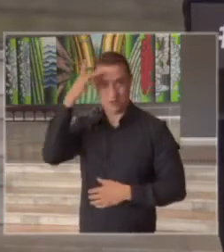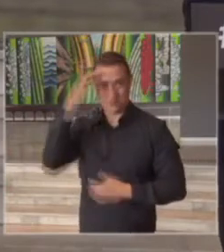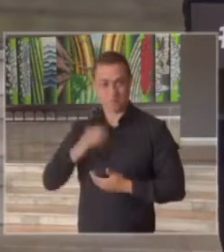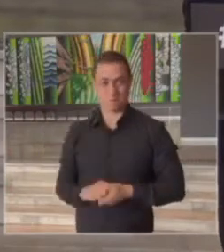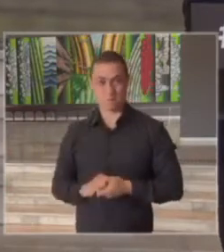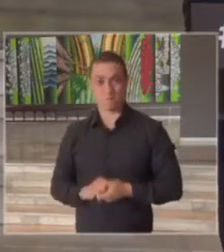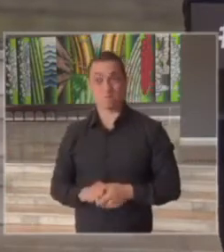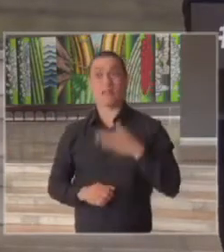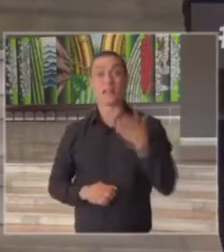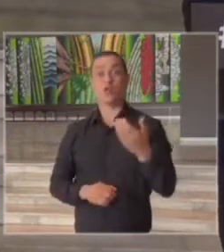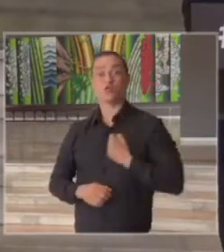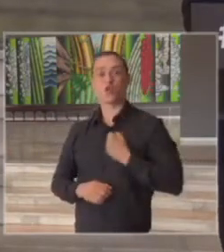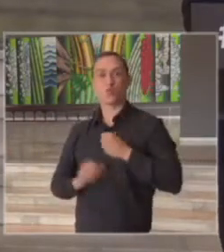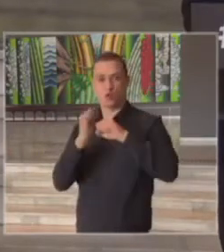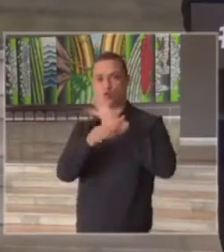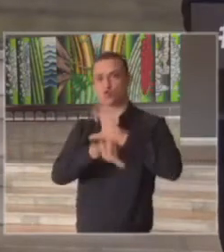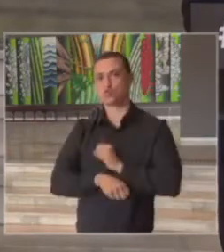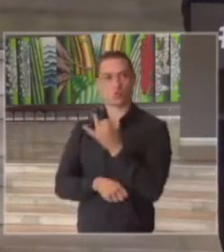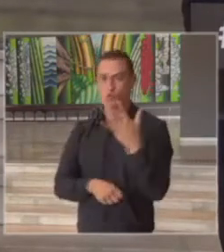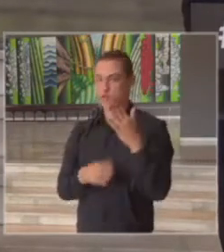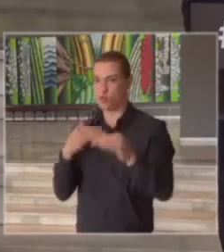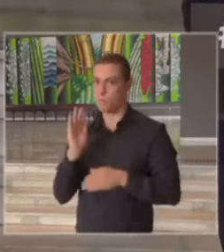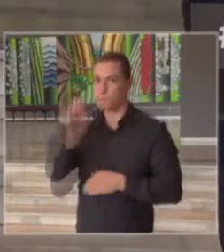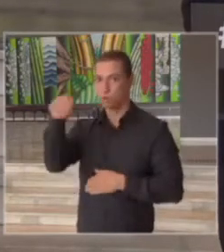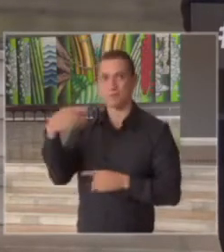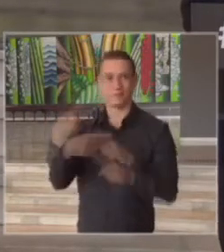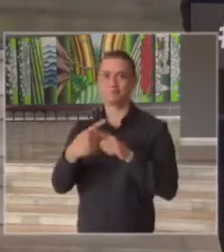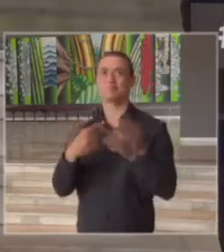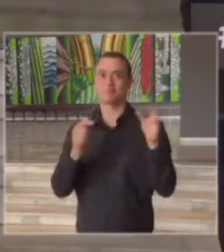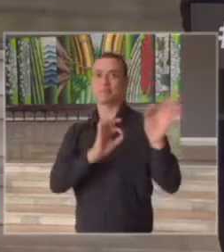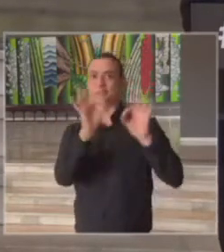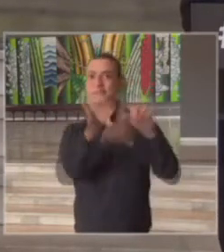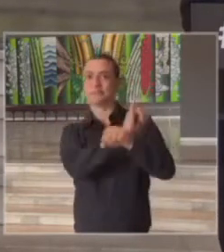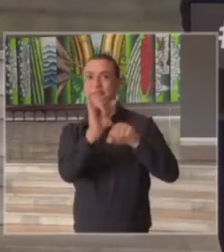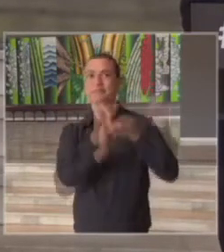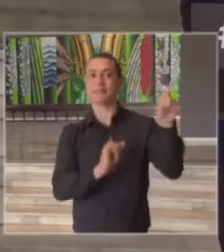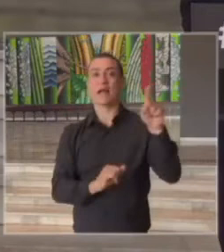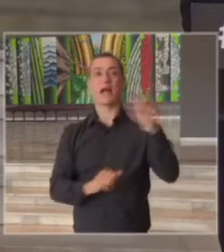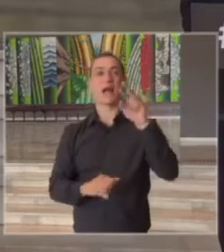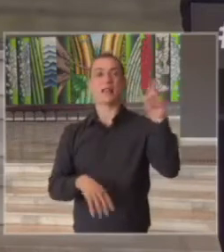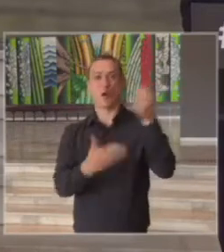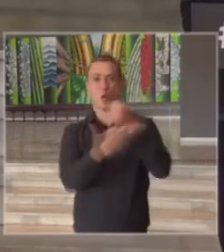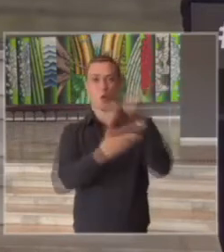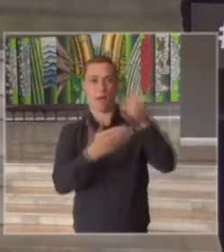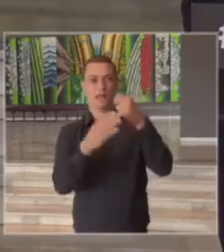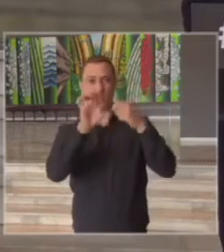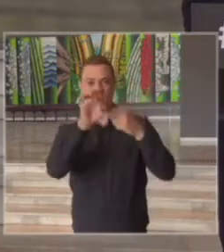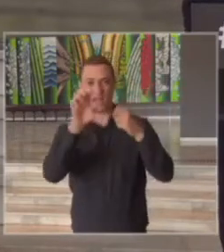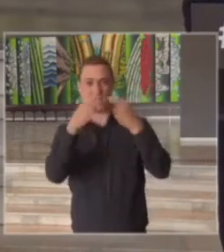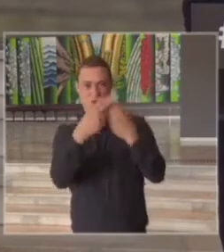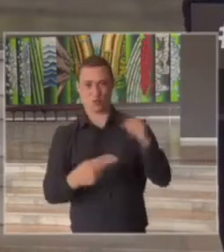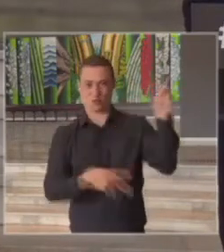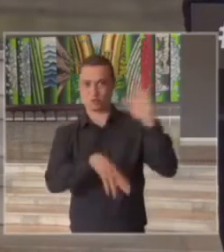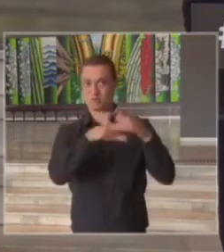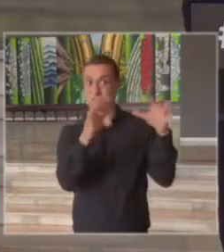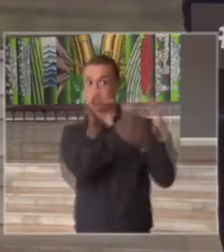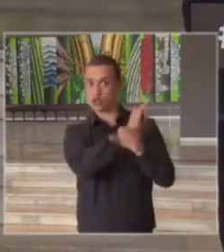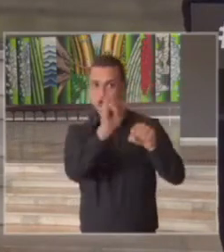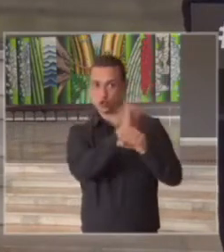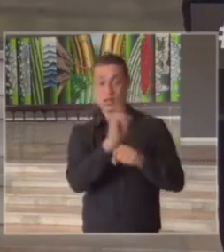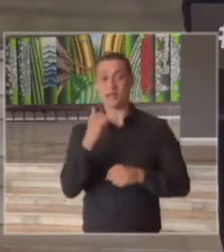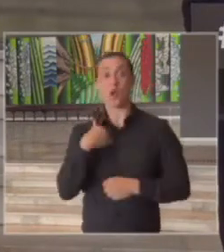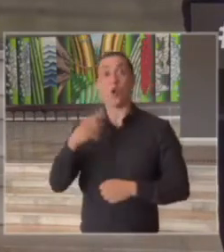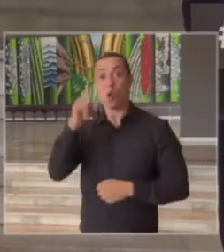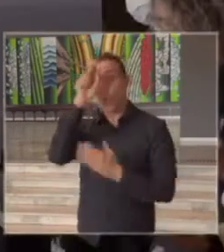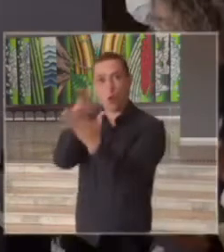casos eu vou passar aqui porque a gente viu que está tendo esse ajuste com a correção da base do SUS em internações nós